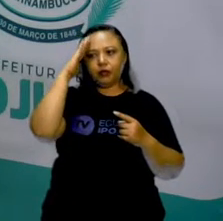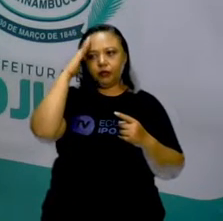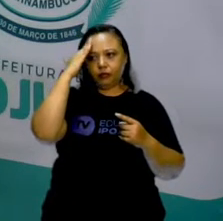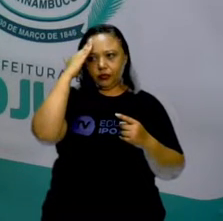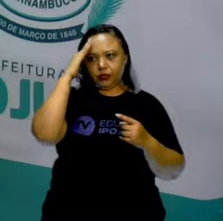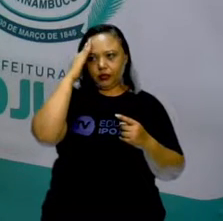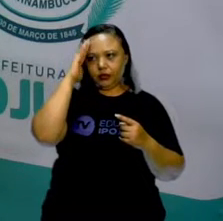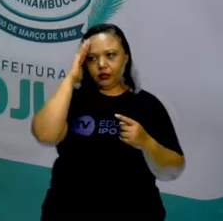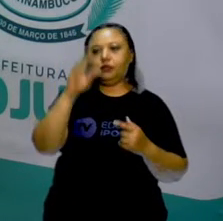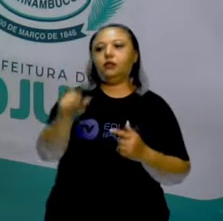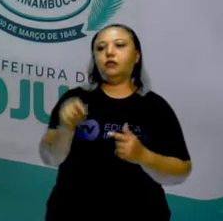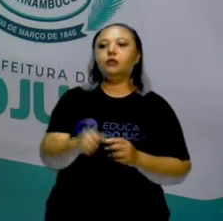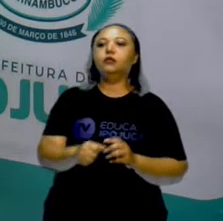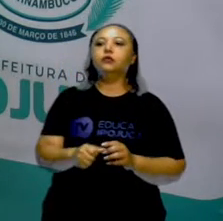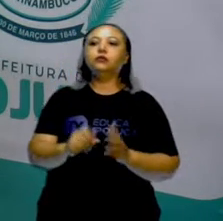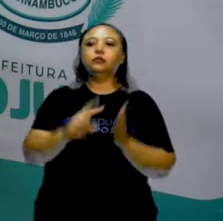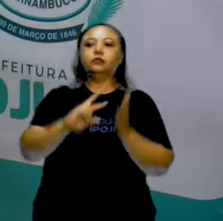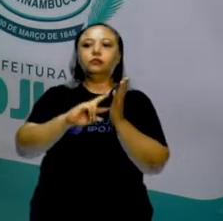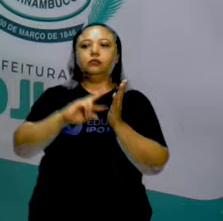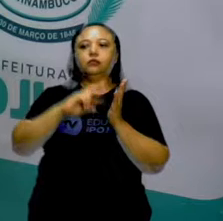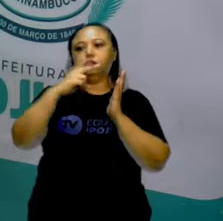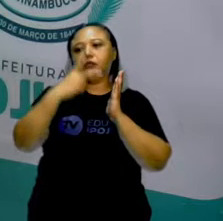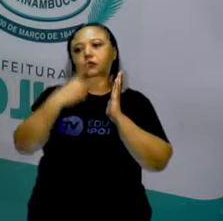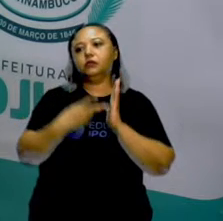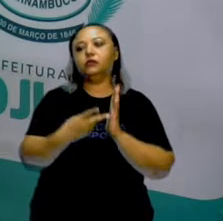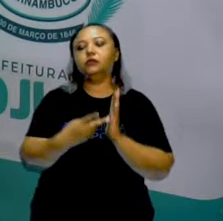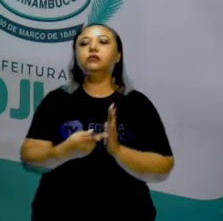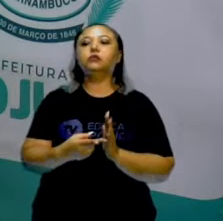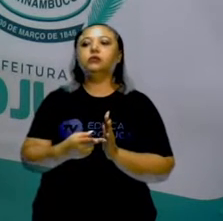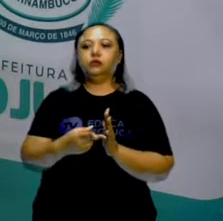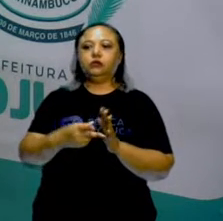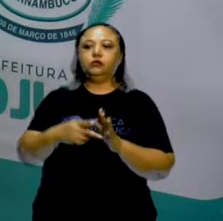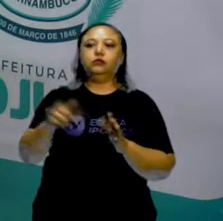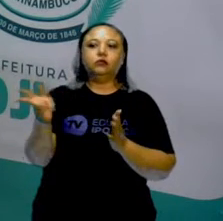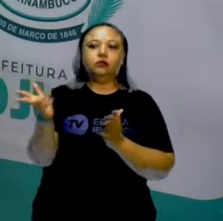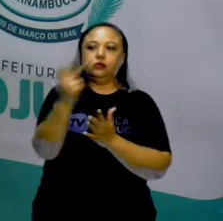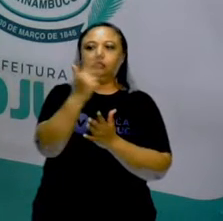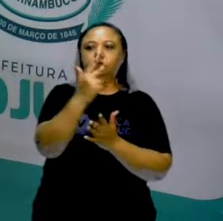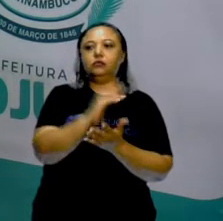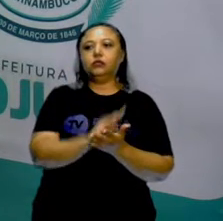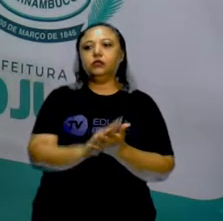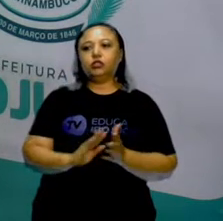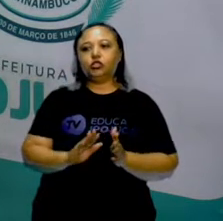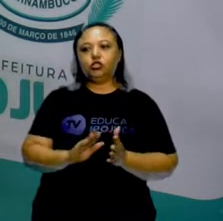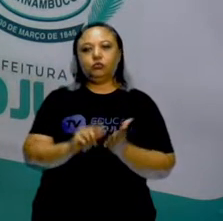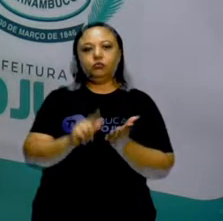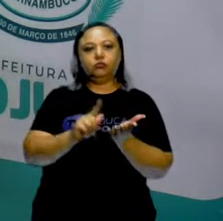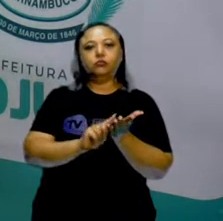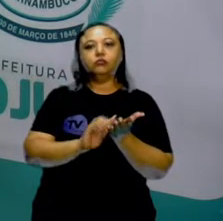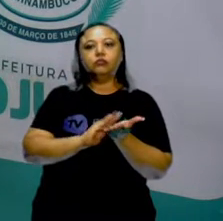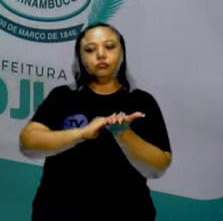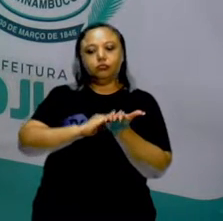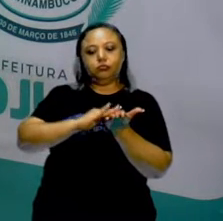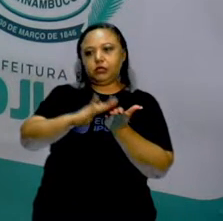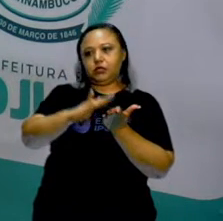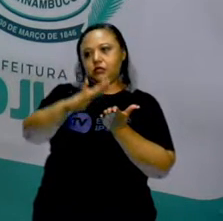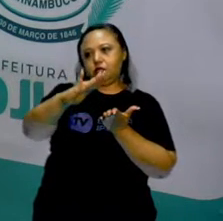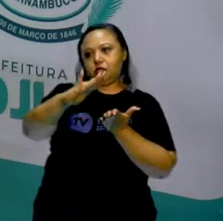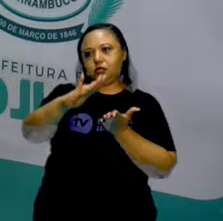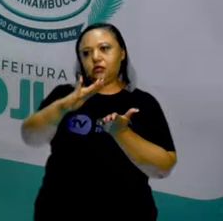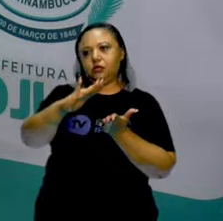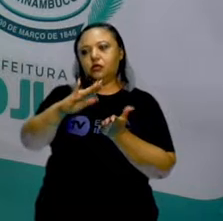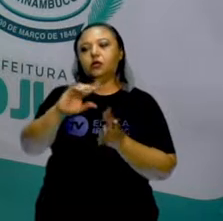conceito de figuras planas e não planas. Figuras planas são aquelas que a gente pode